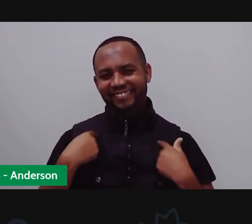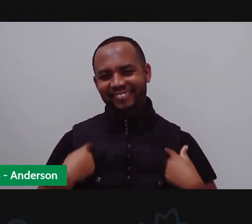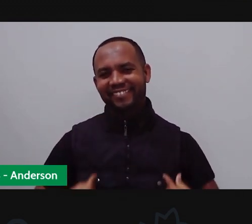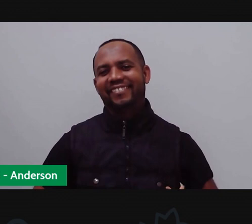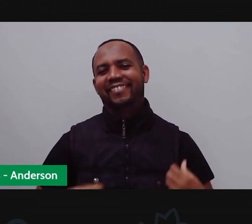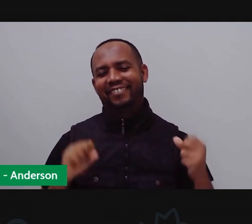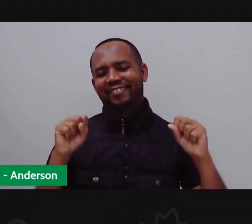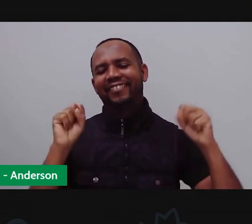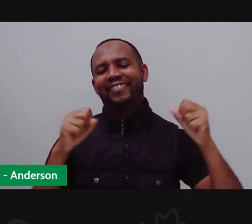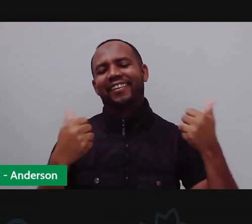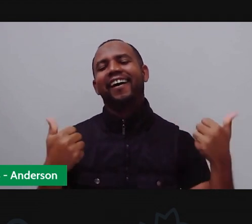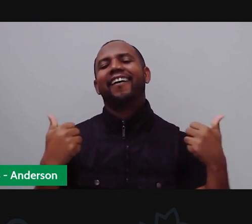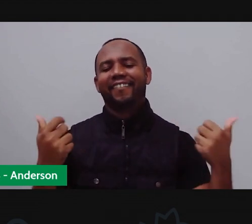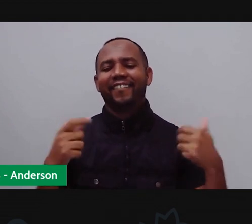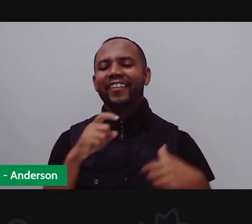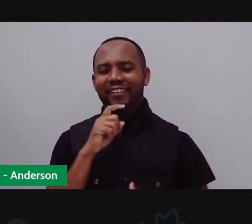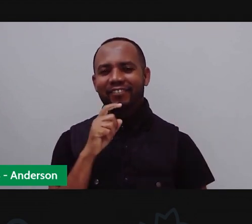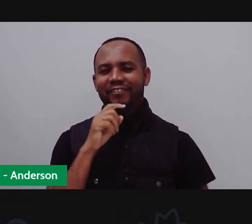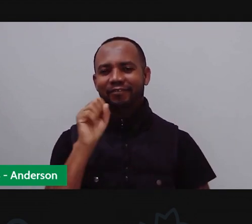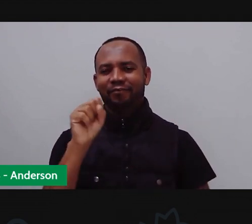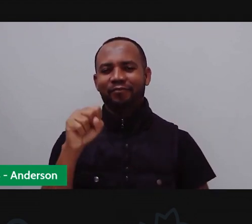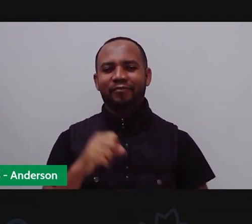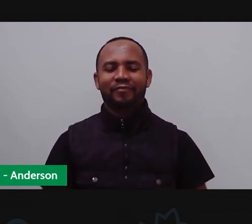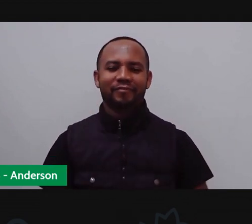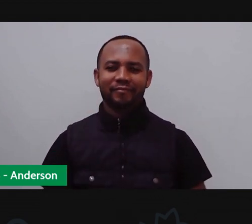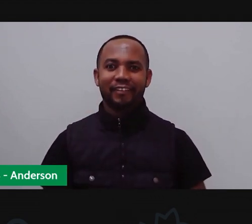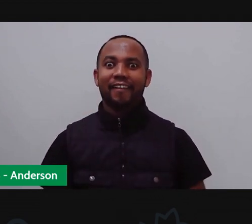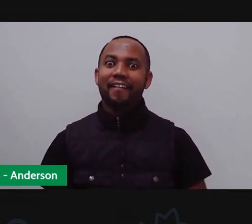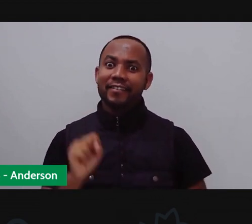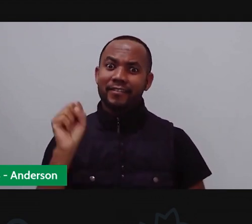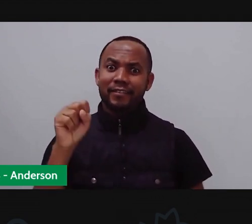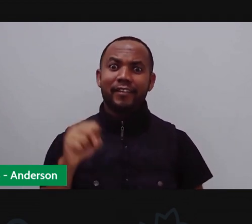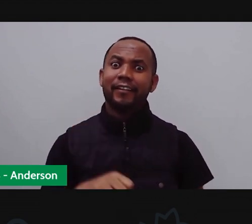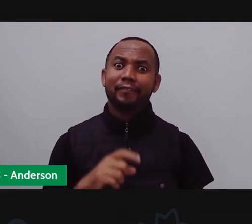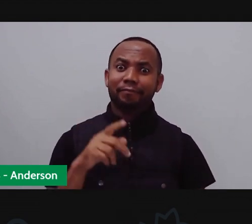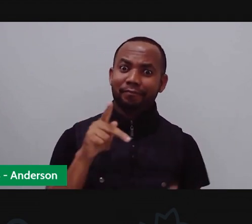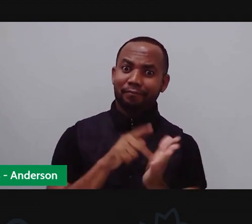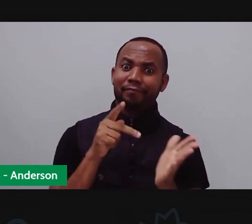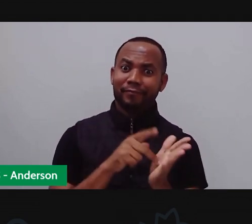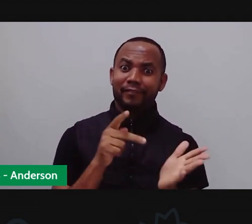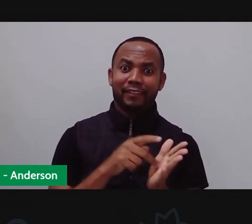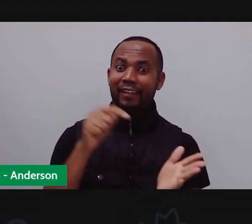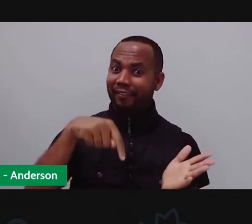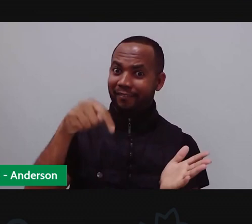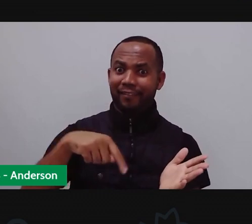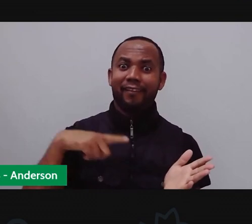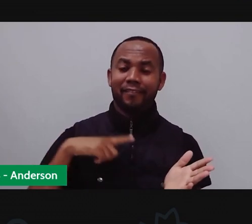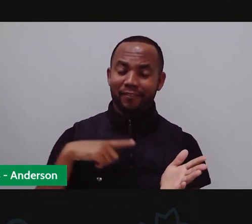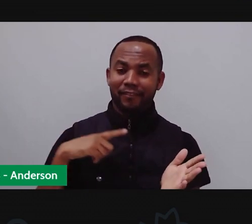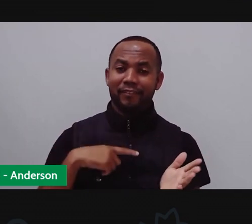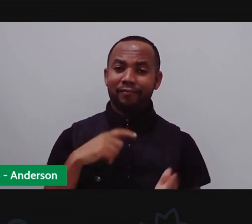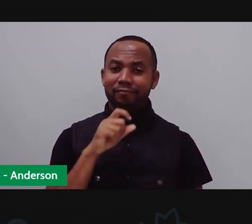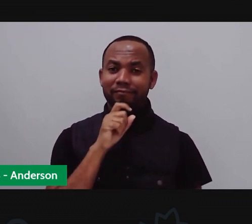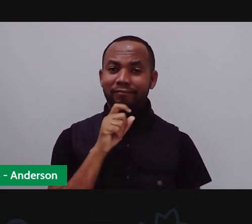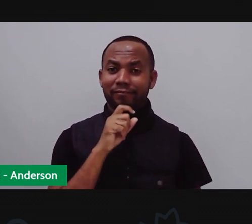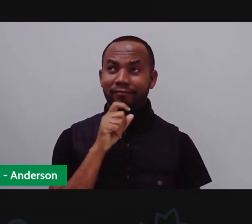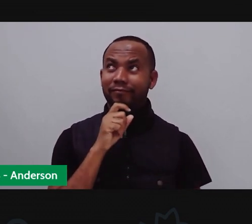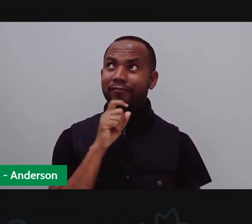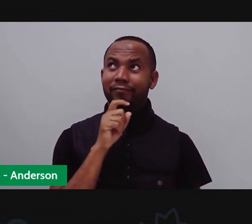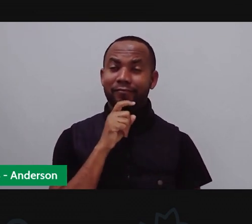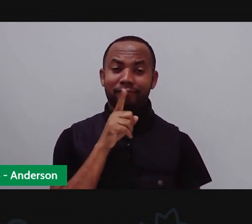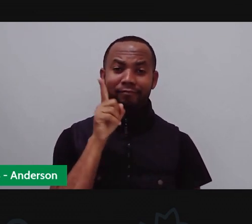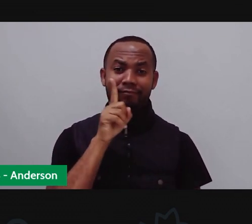de pau com essa roupa. Se esse frio que Anderson tá esperando chegar aqui, pro Maria, gente, vai morrer.